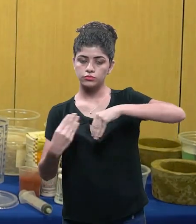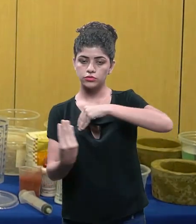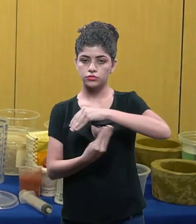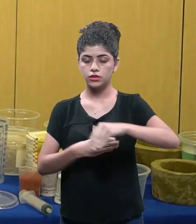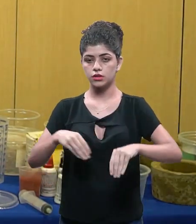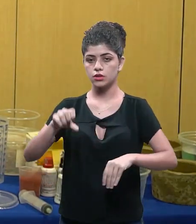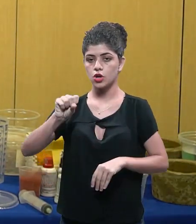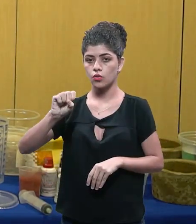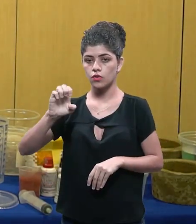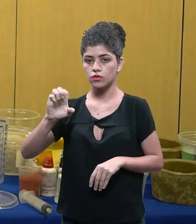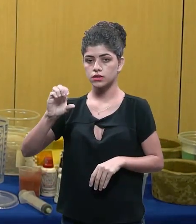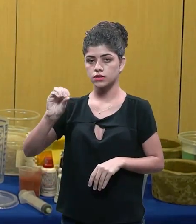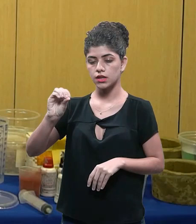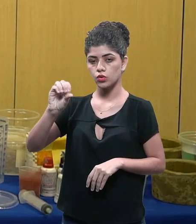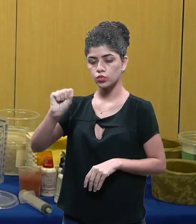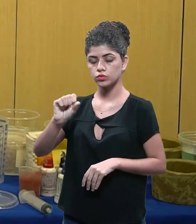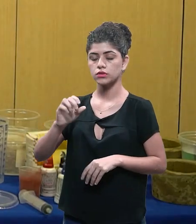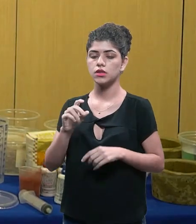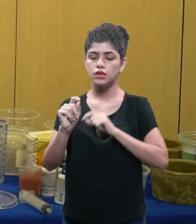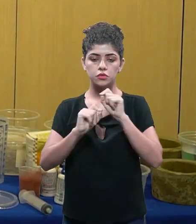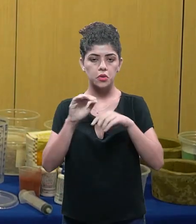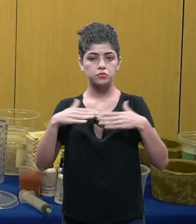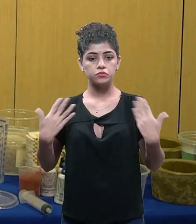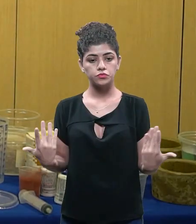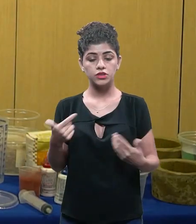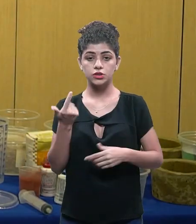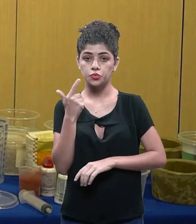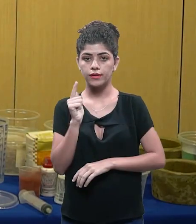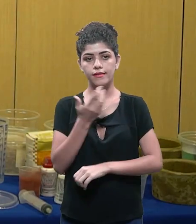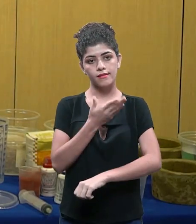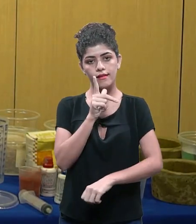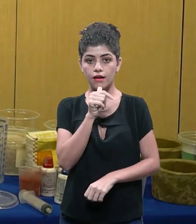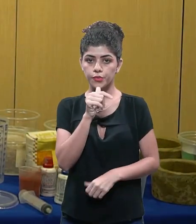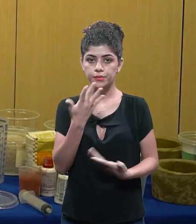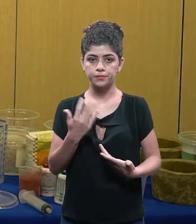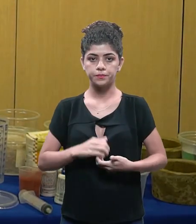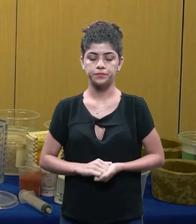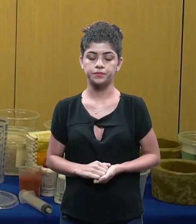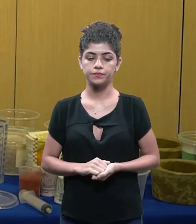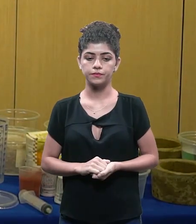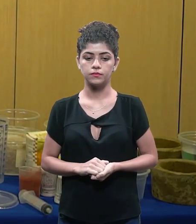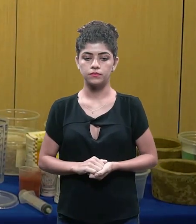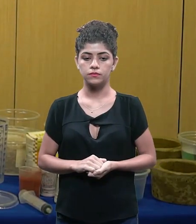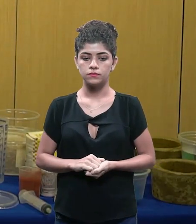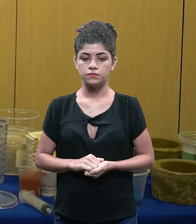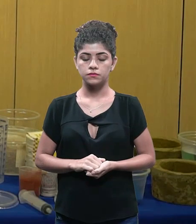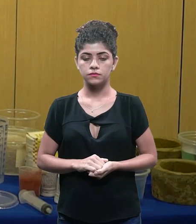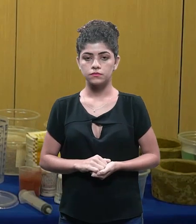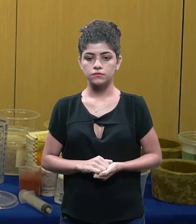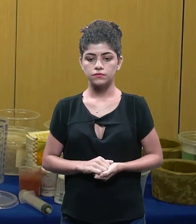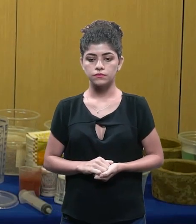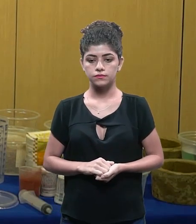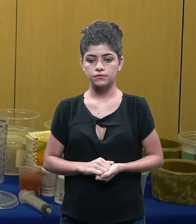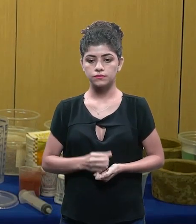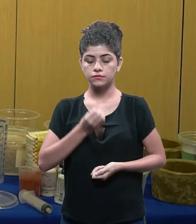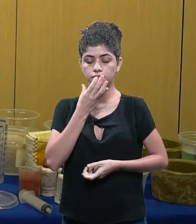misturar os secos certo então quem são os secos do meu composto o cimento e a areia